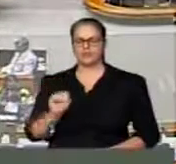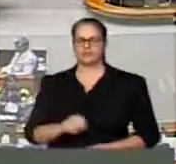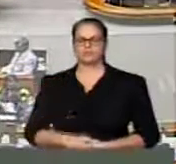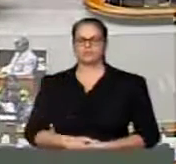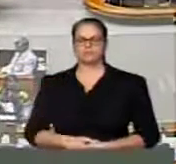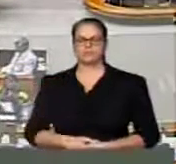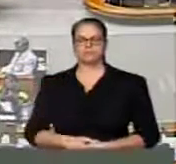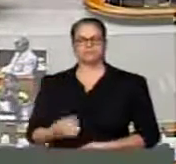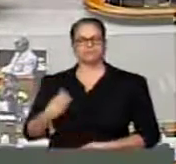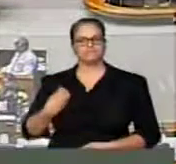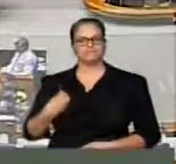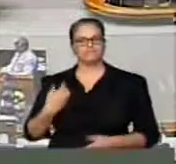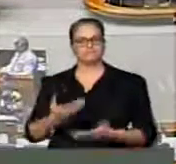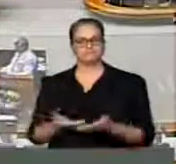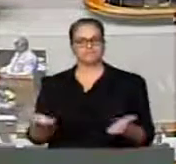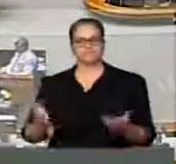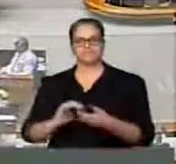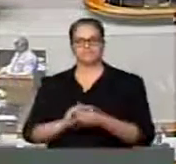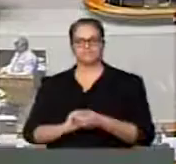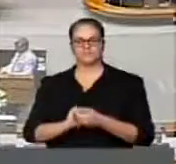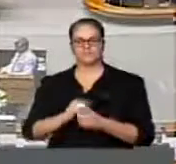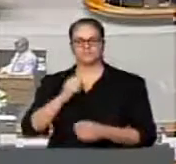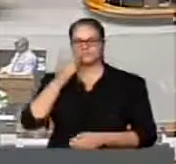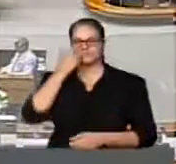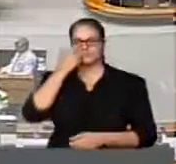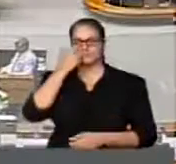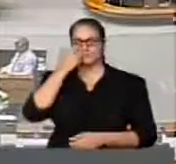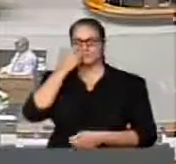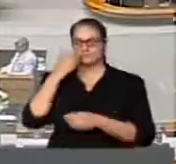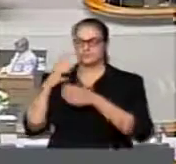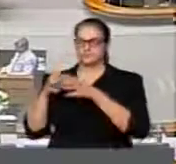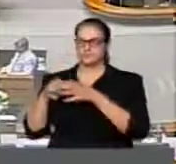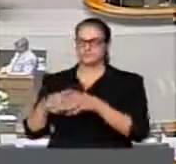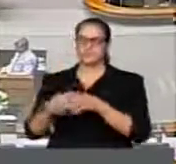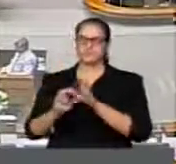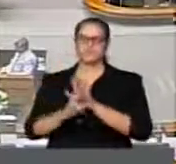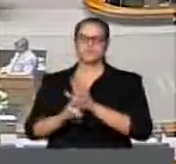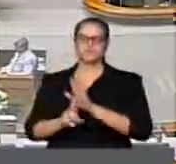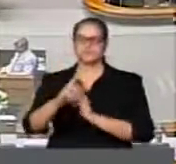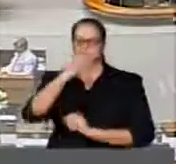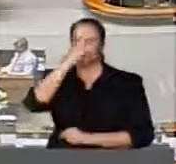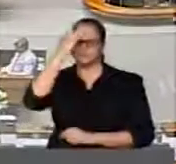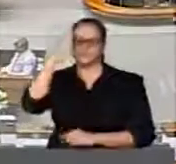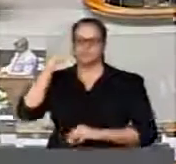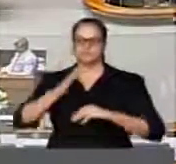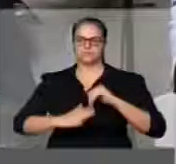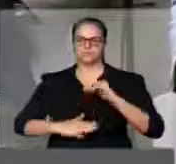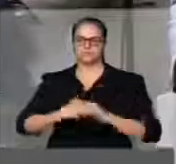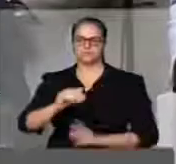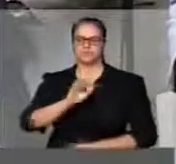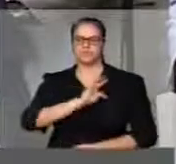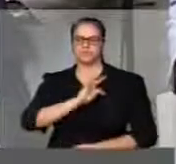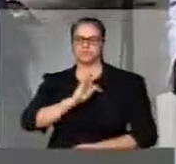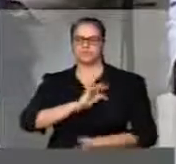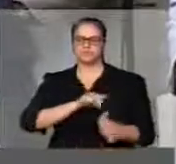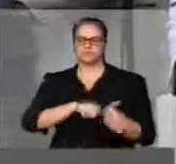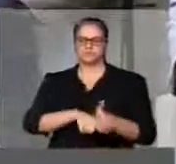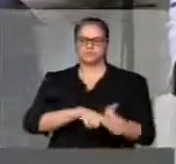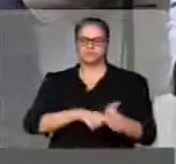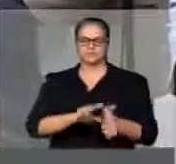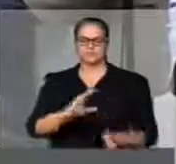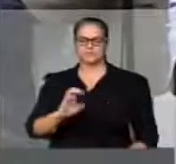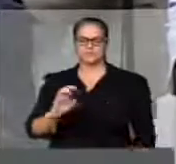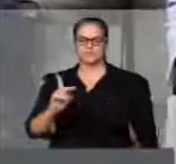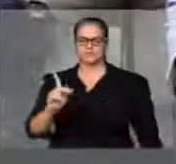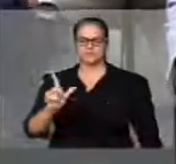visita de representantes das entidades, dos funcionários, técnicos e pesquisadores da CEPLAC. A